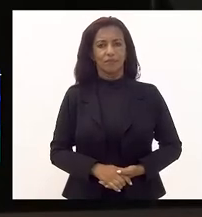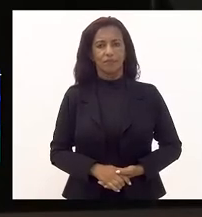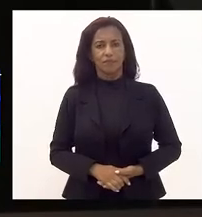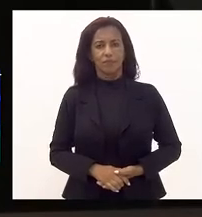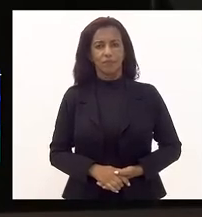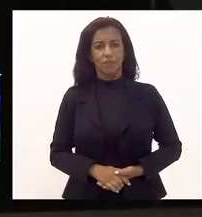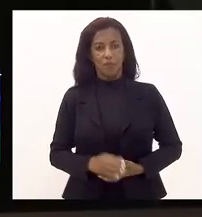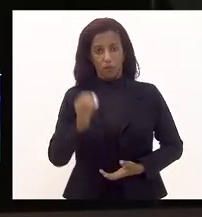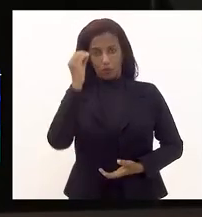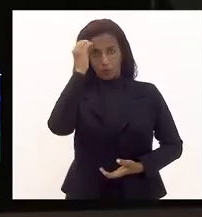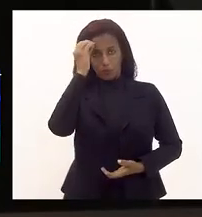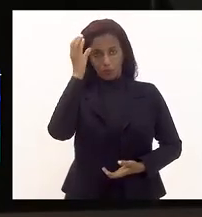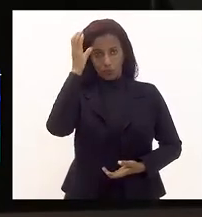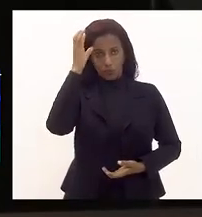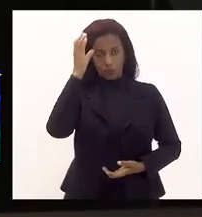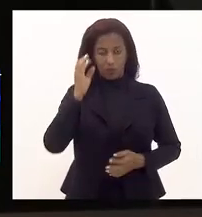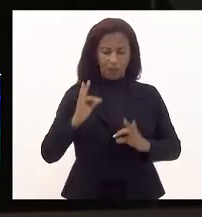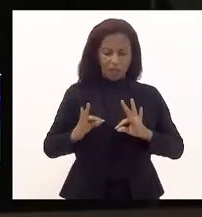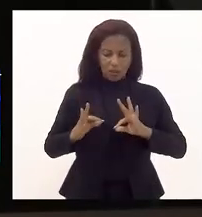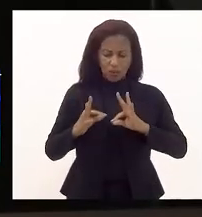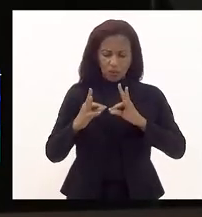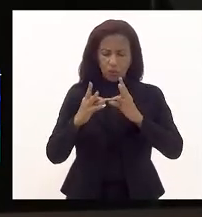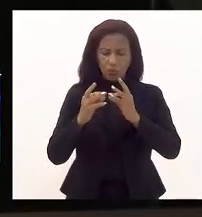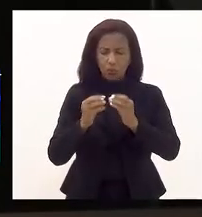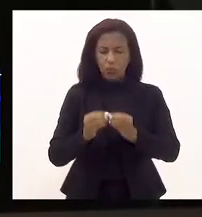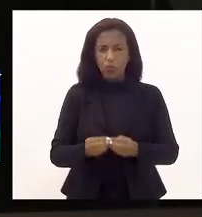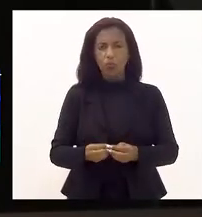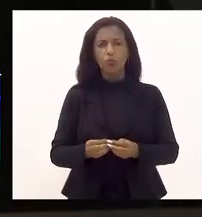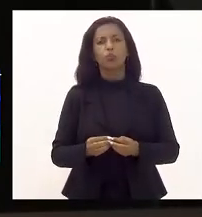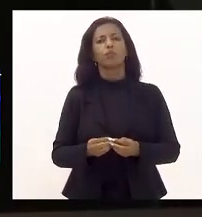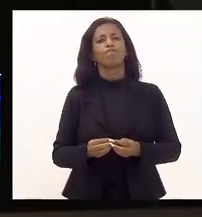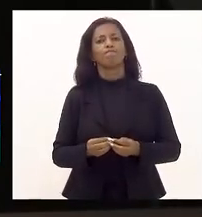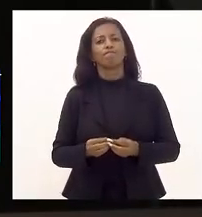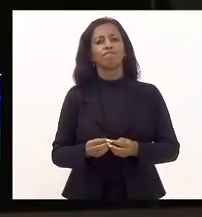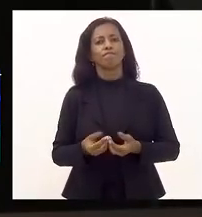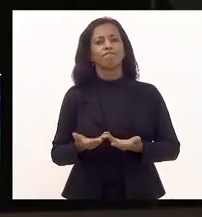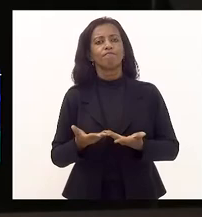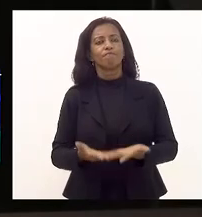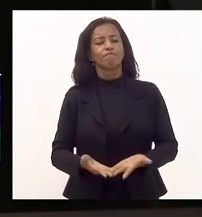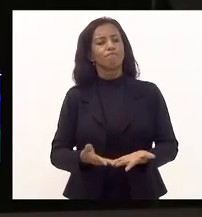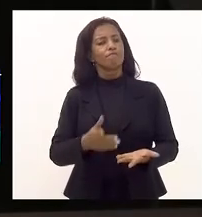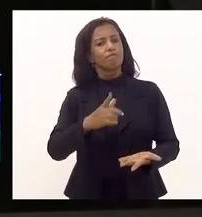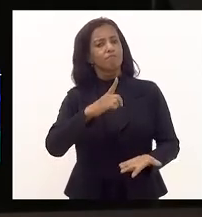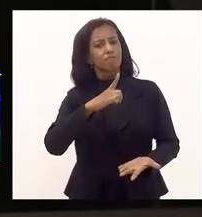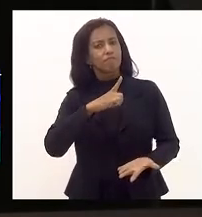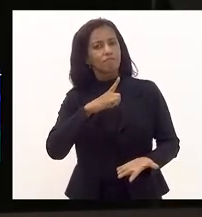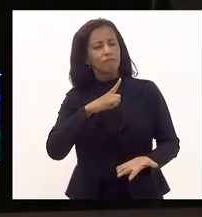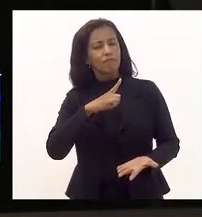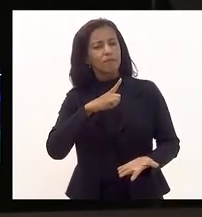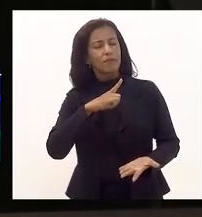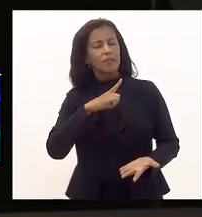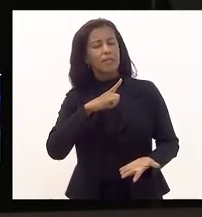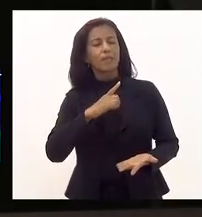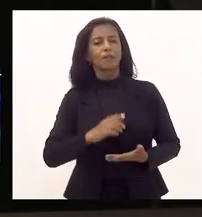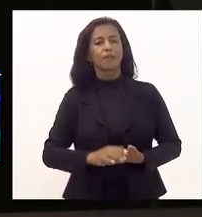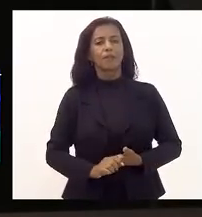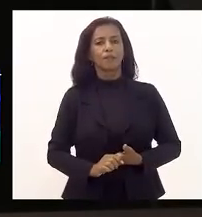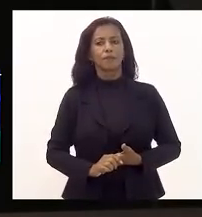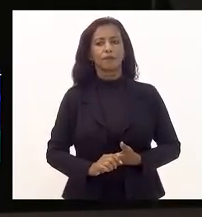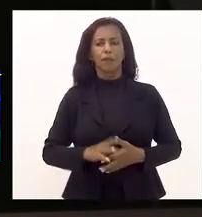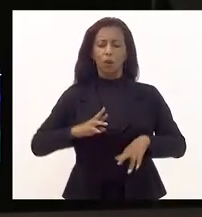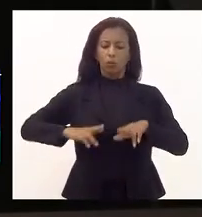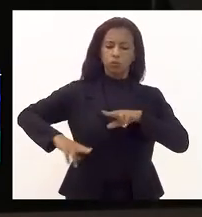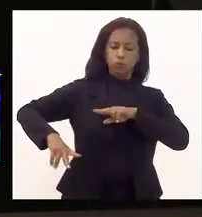Cultura é tudo aquilo que existe em torno, no entorno das